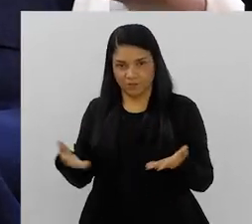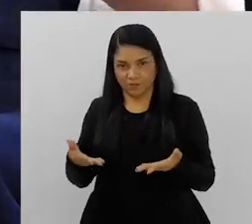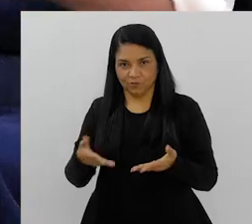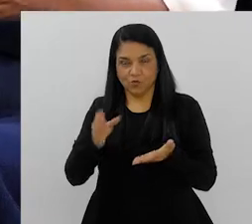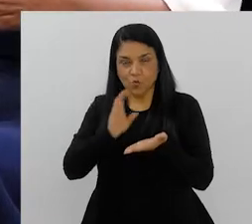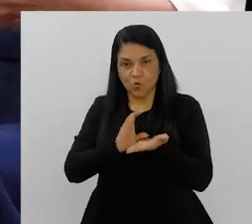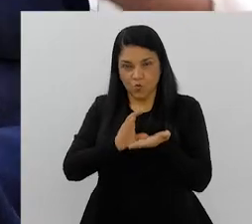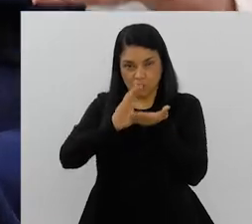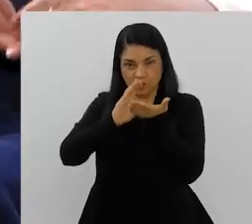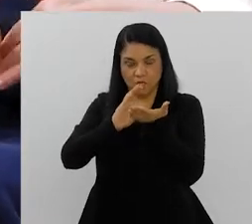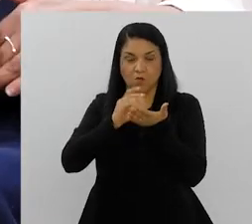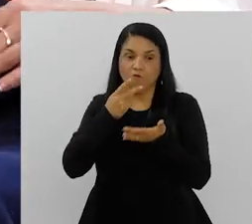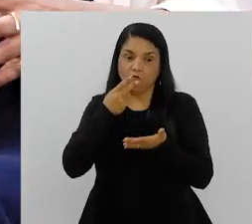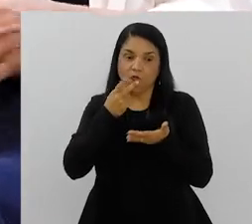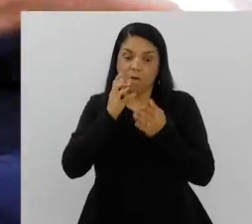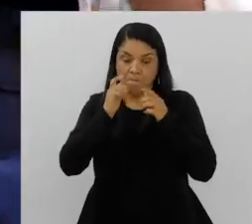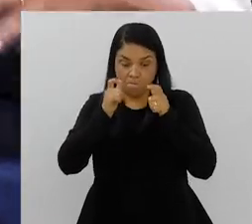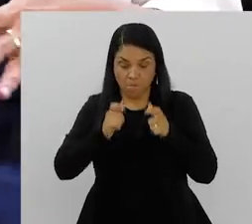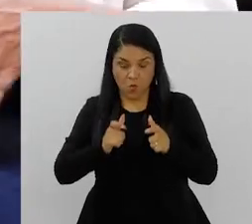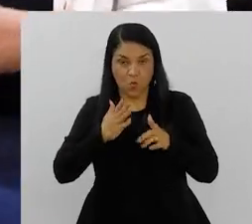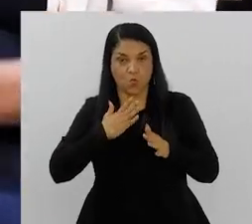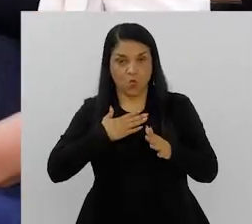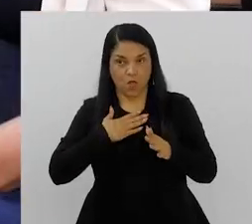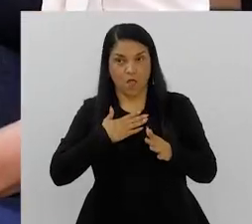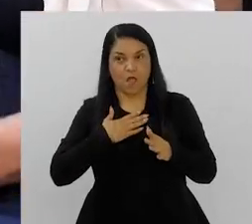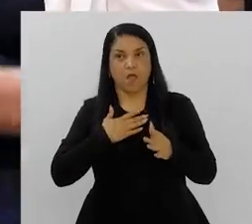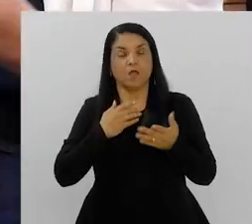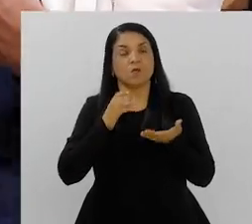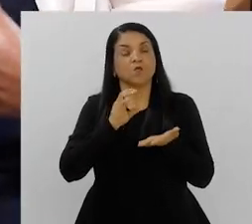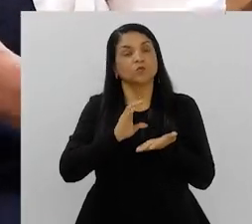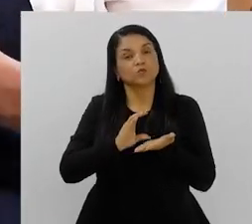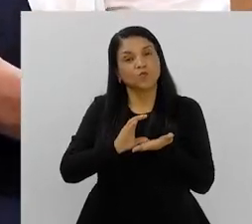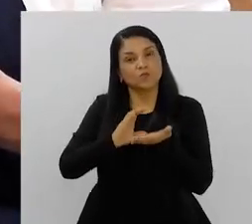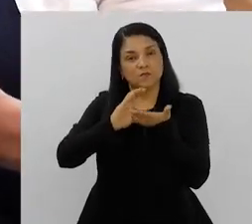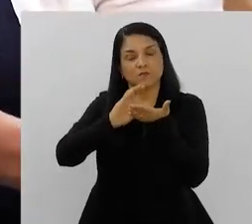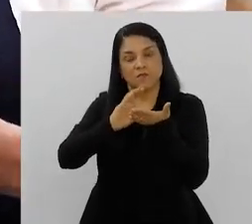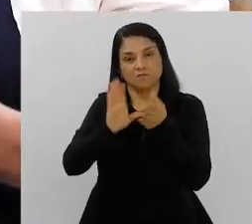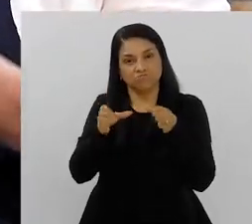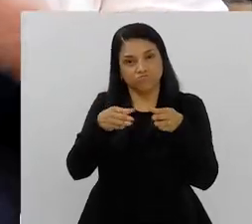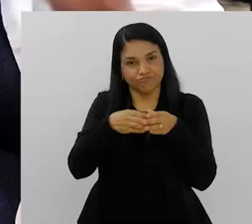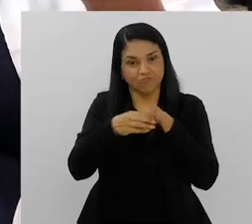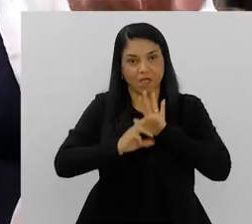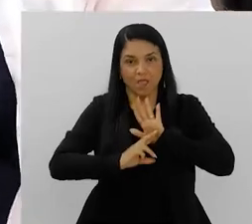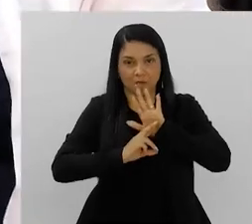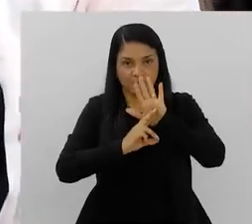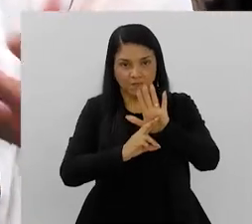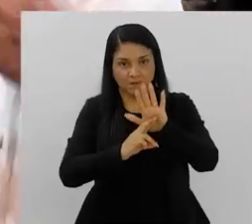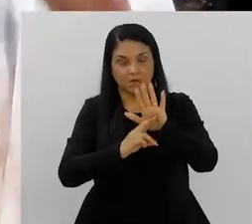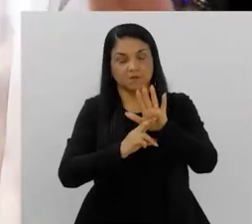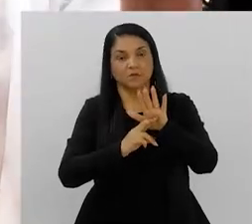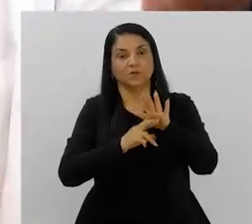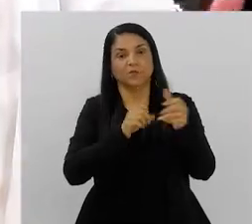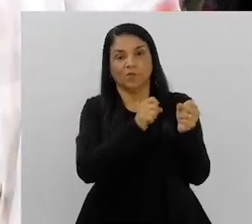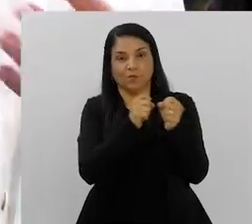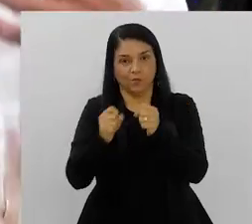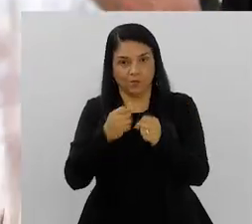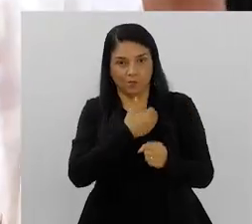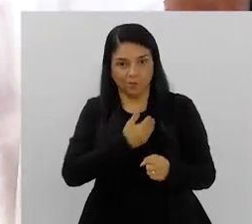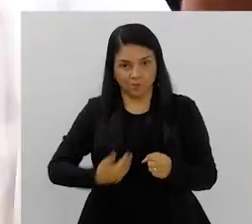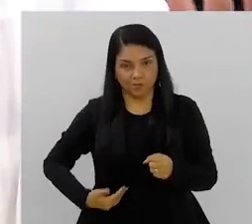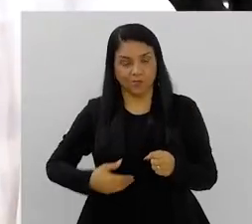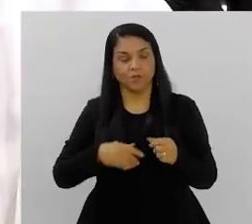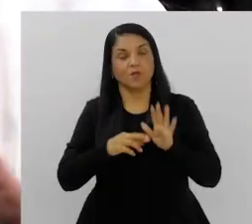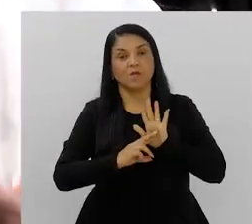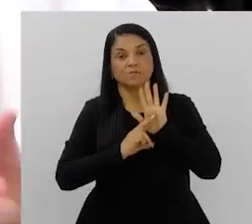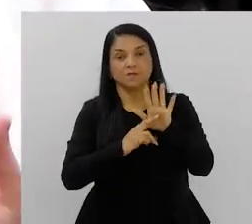os conselhos, aí vou falar do local onde estou, né? Os conselhos paritários, os conselhos onde tem a representação